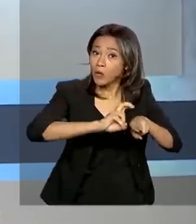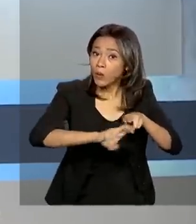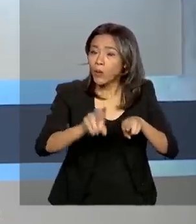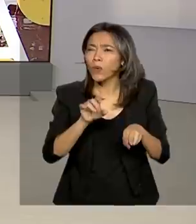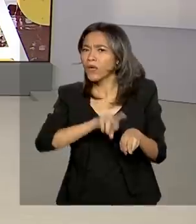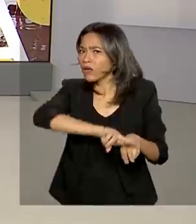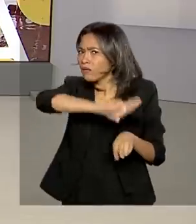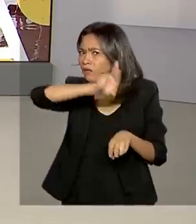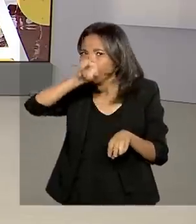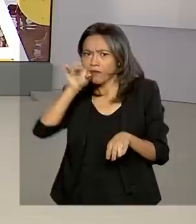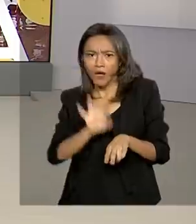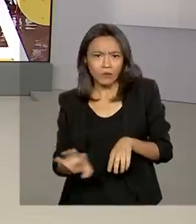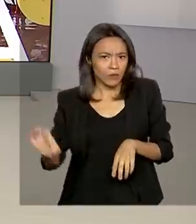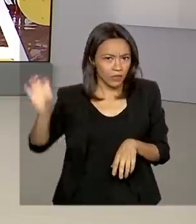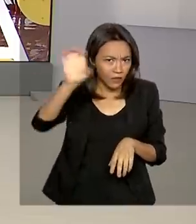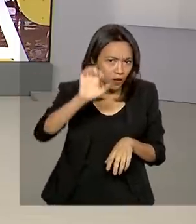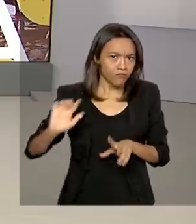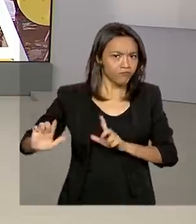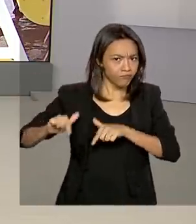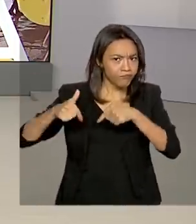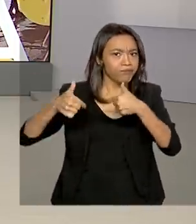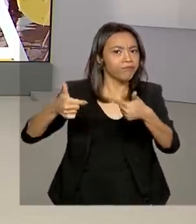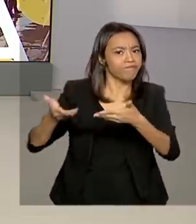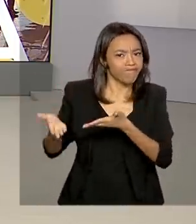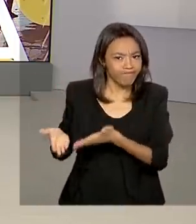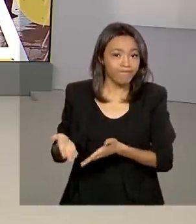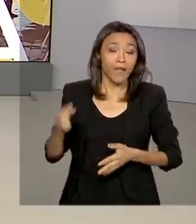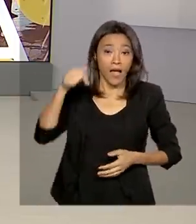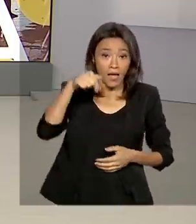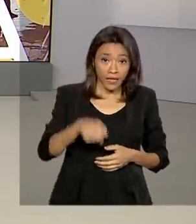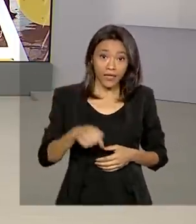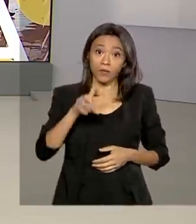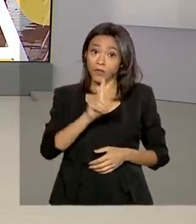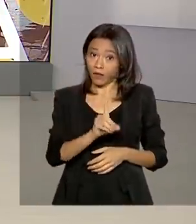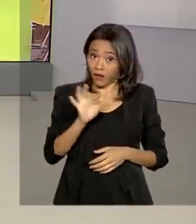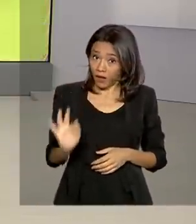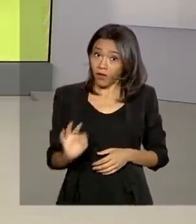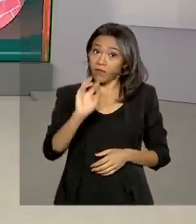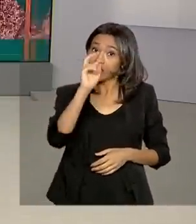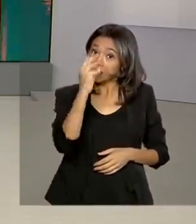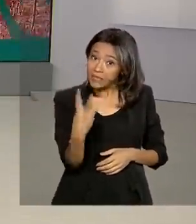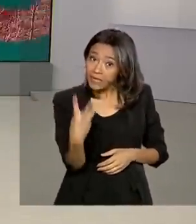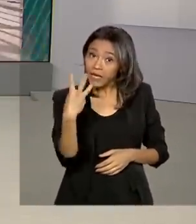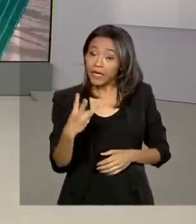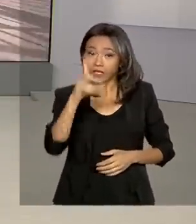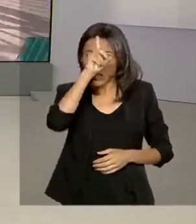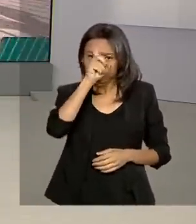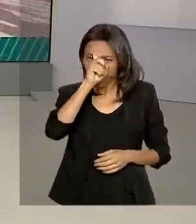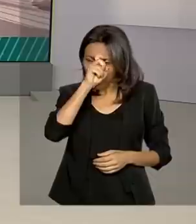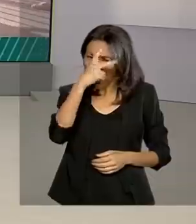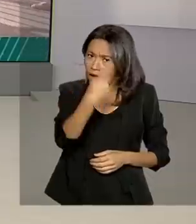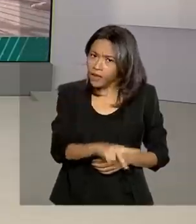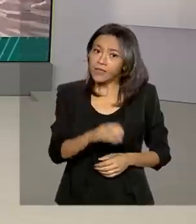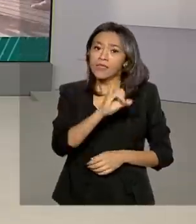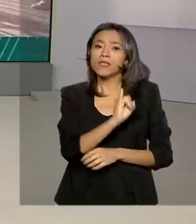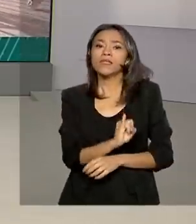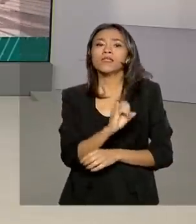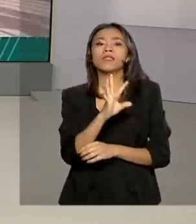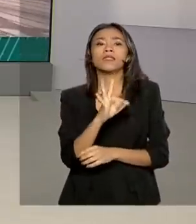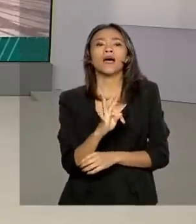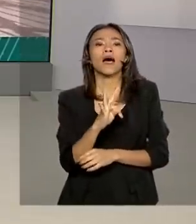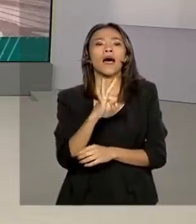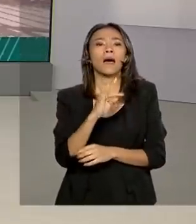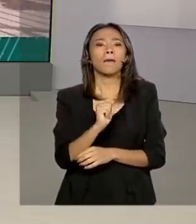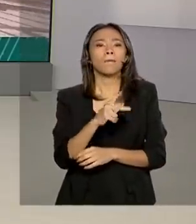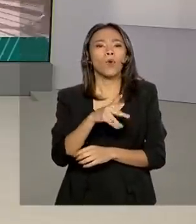estados. Aqui no Distrito Federal, três unidades básicas de saúde da região administrativa de Itapuã, a cerca